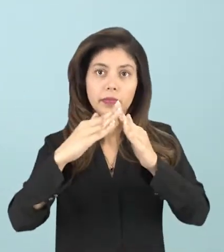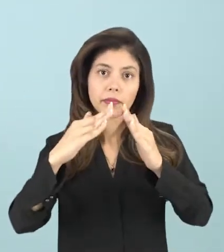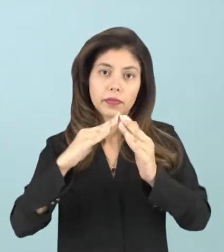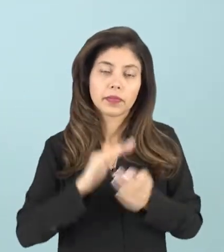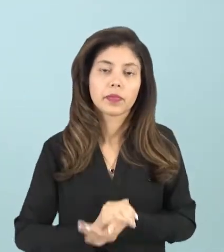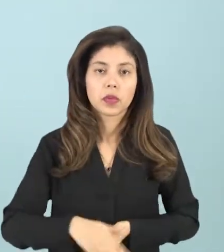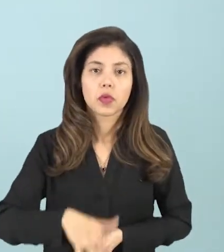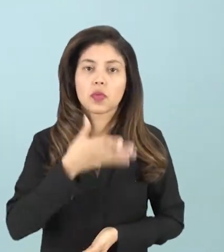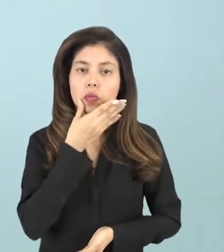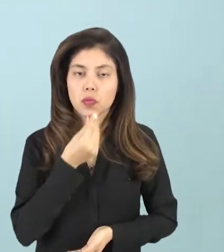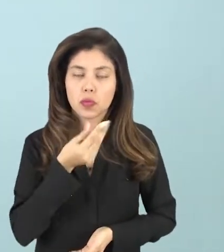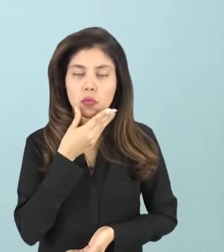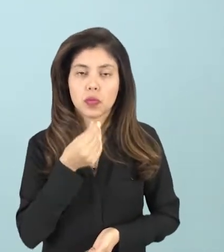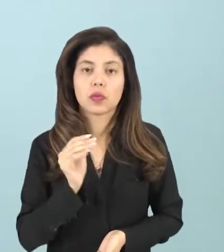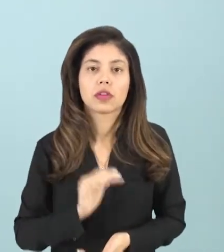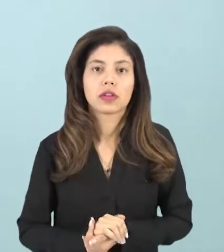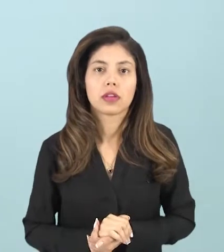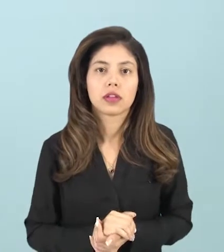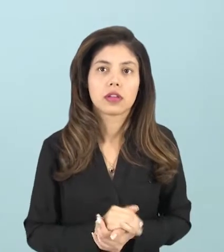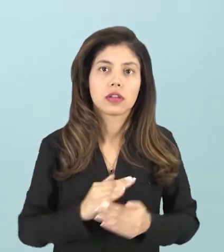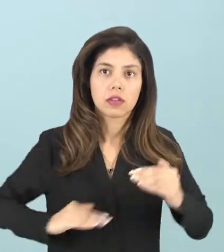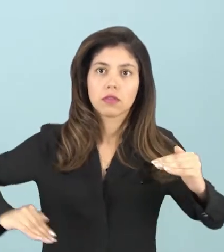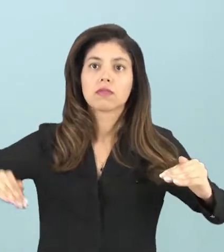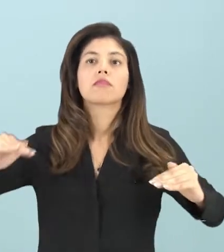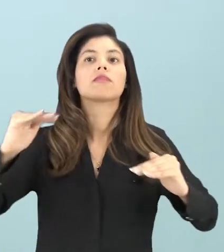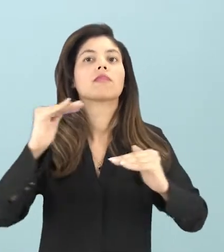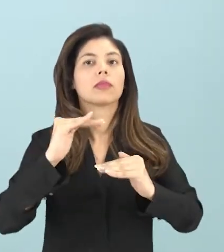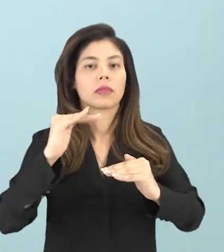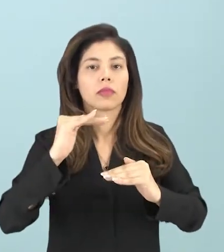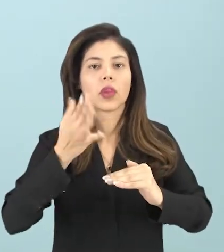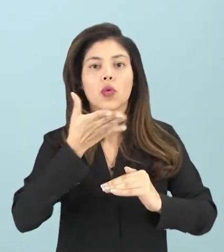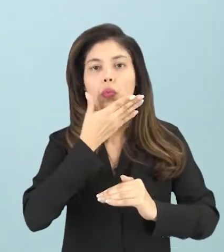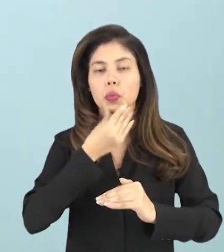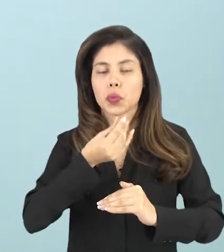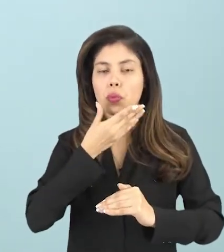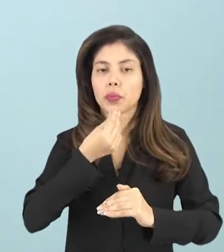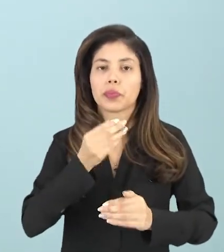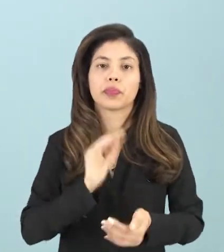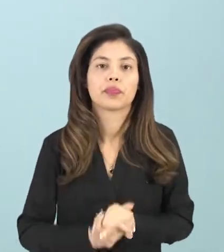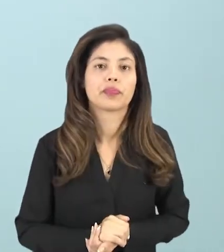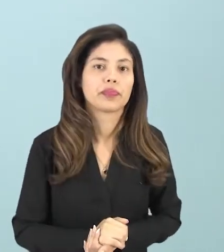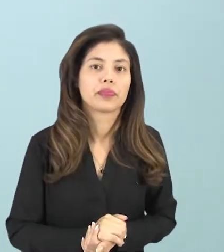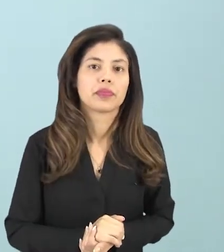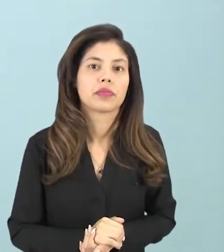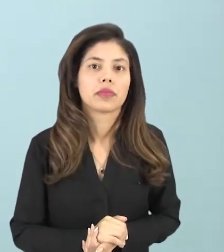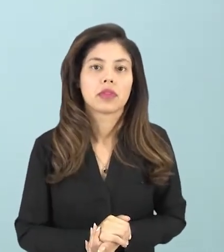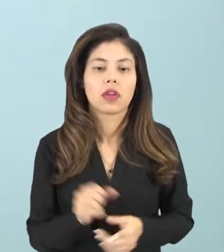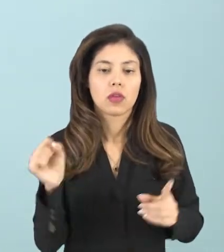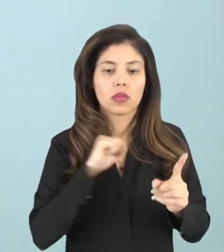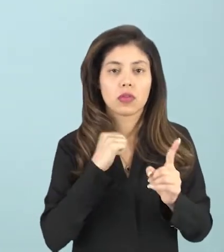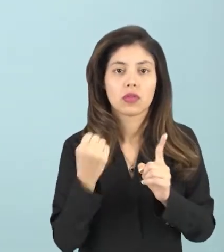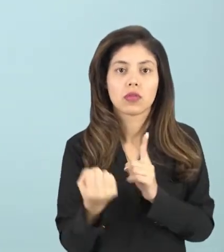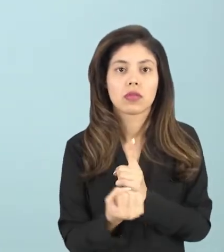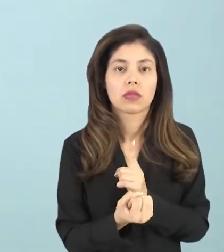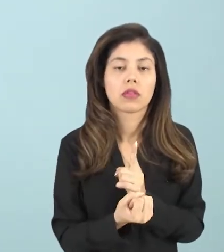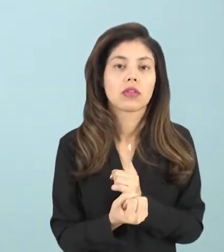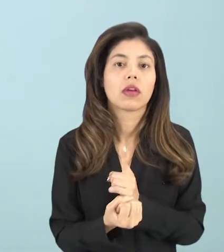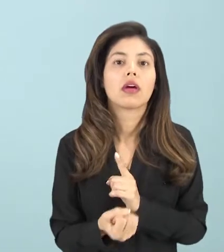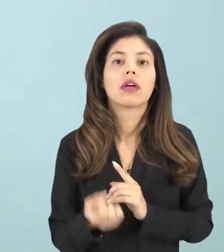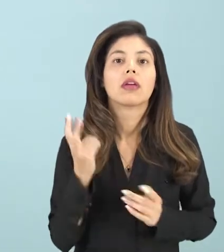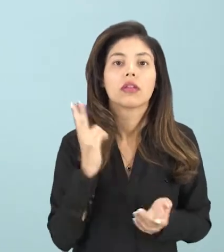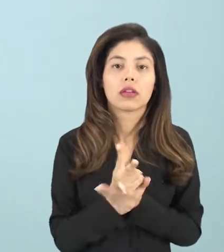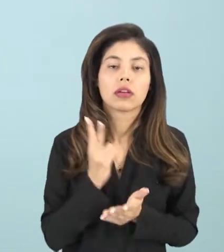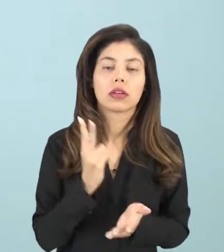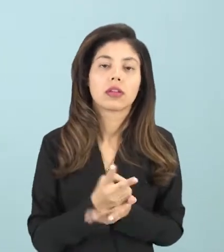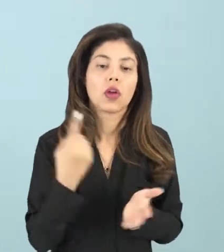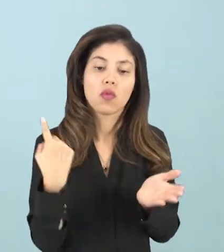de que o homem é a autoridade, de que o homem ele é um ser social, que ele está numa